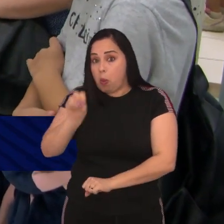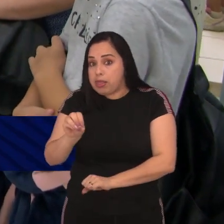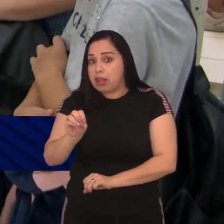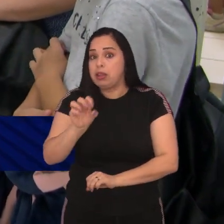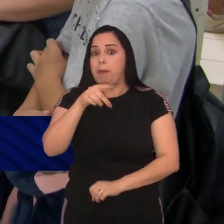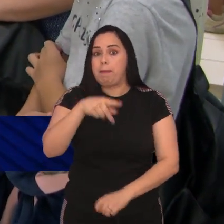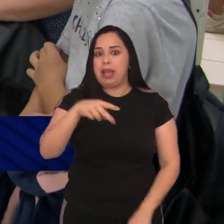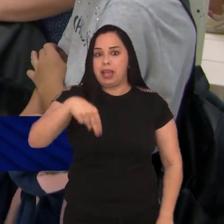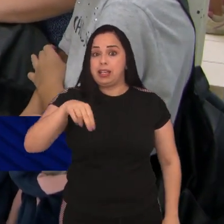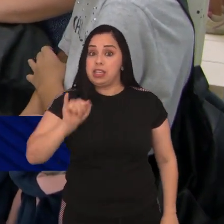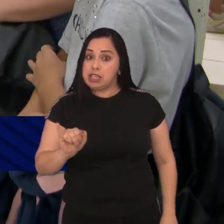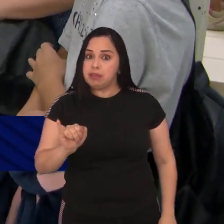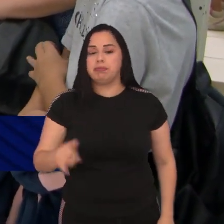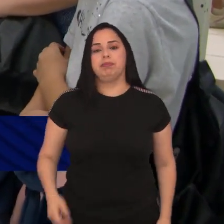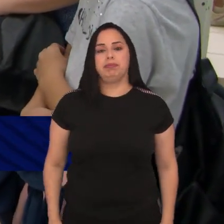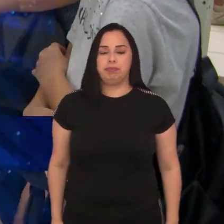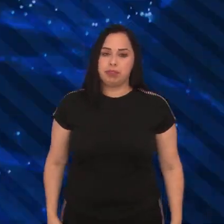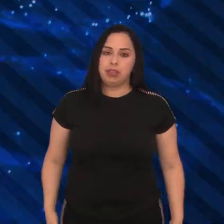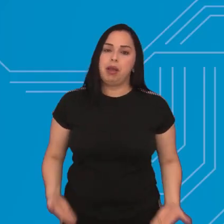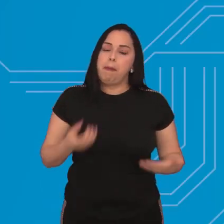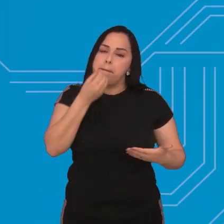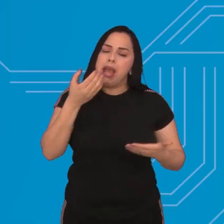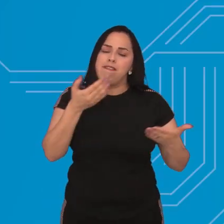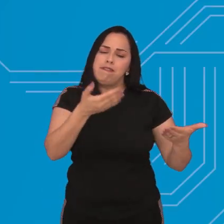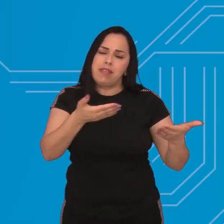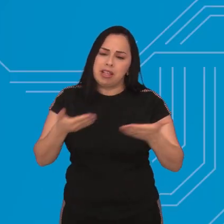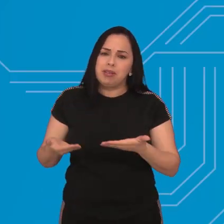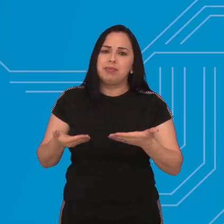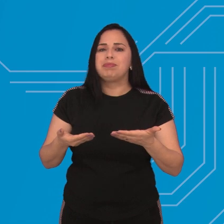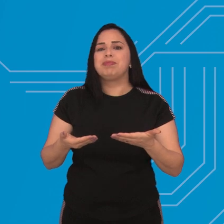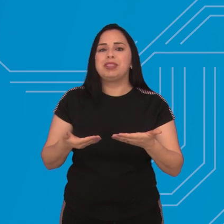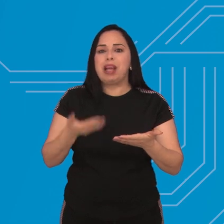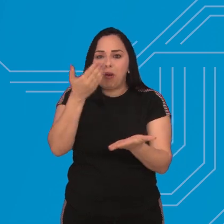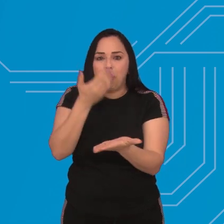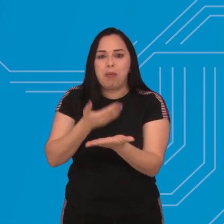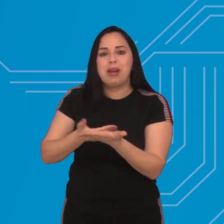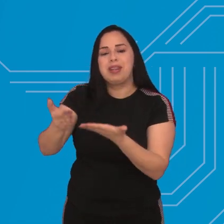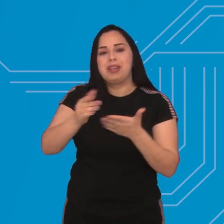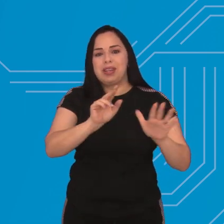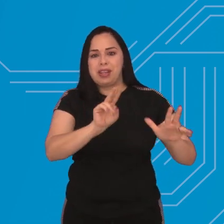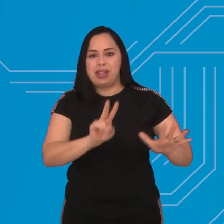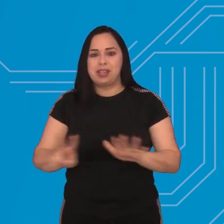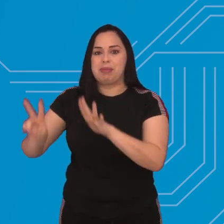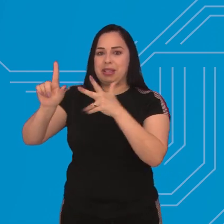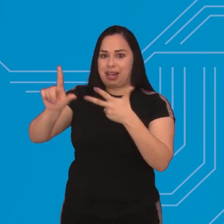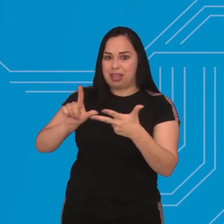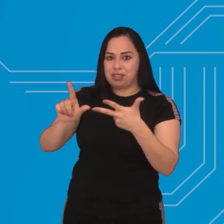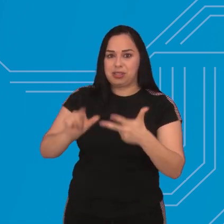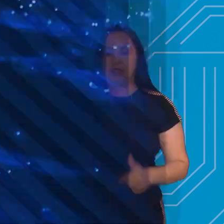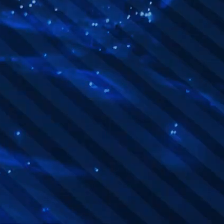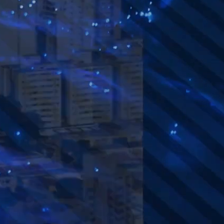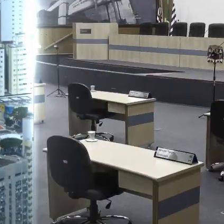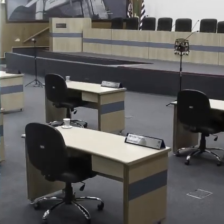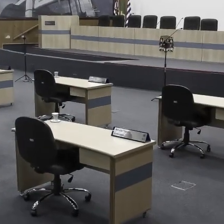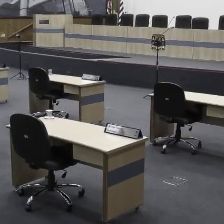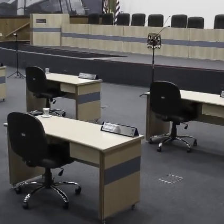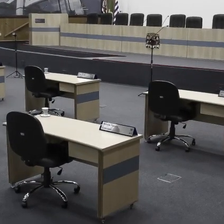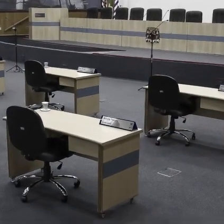anos do Programa Nacional de Imunizações. Seja muito bem-vindo. Está no ar o Semana Legislativa.